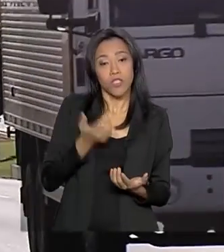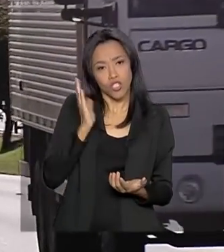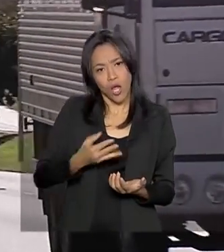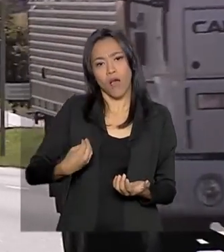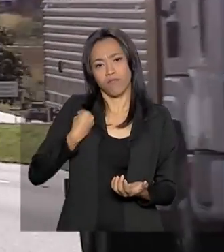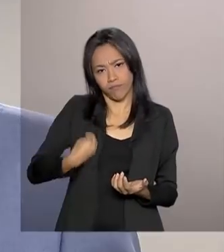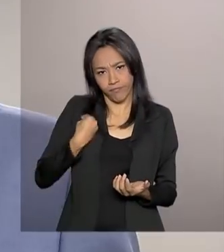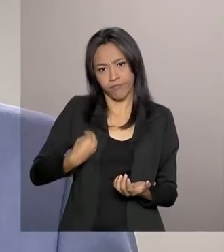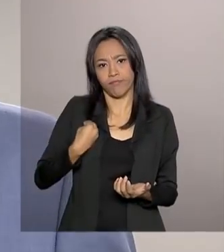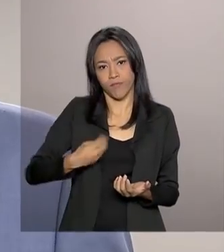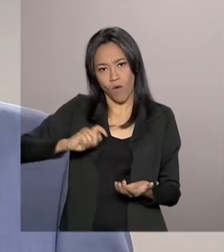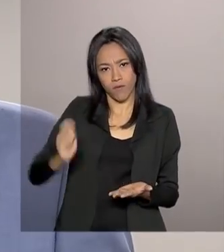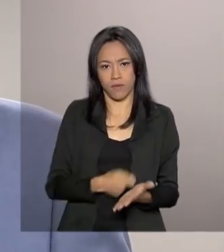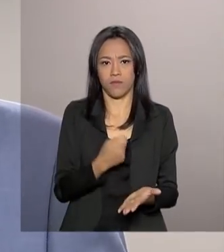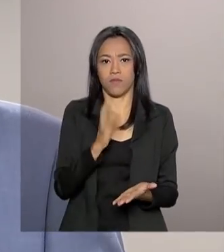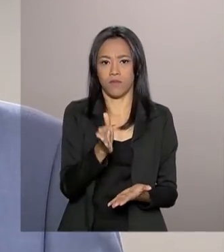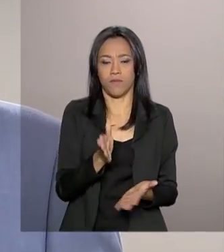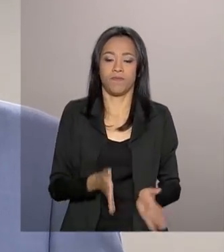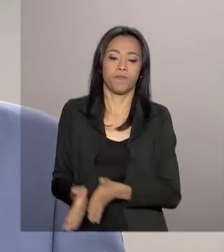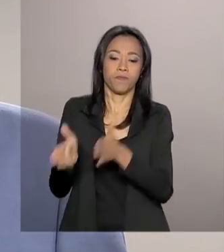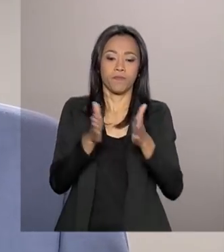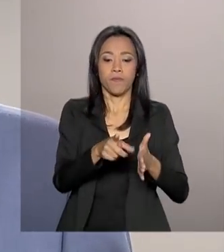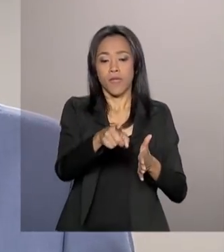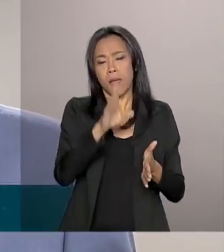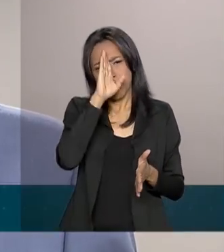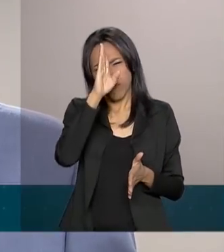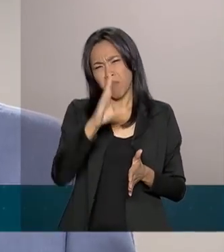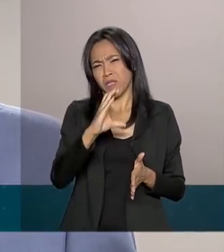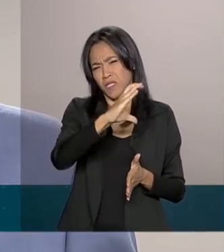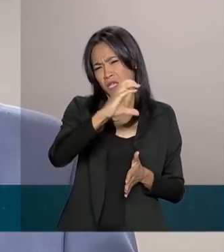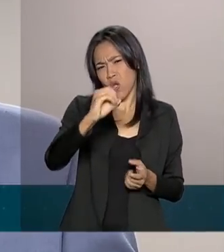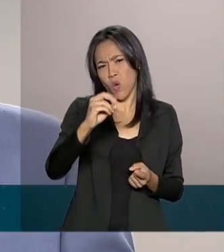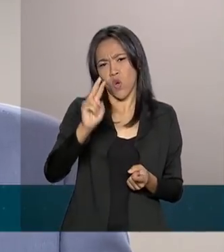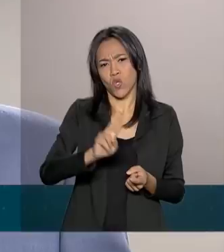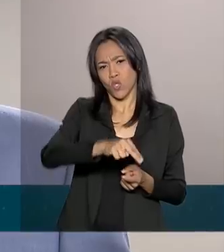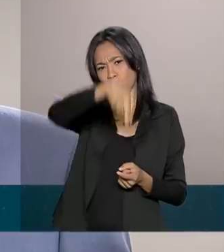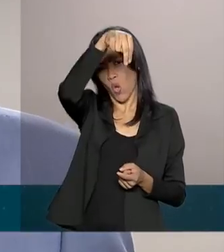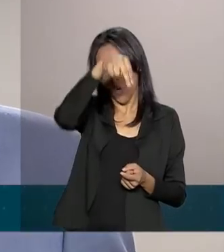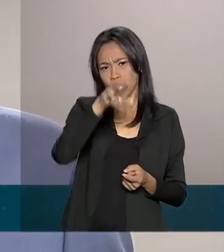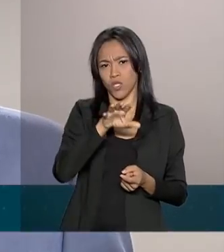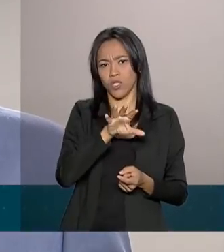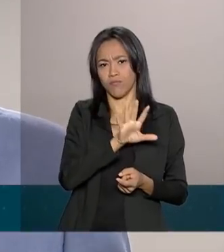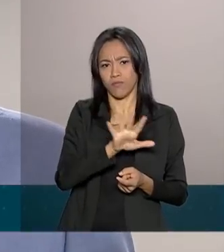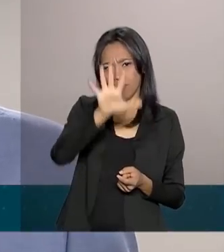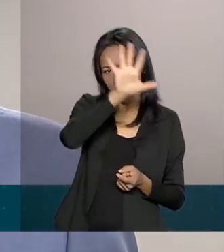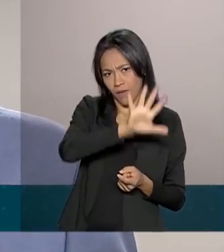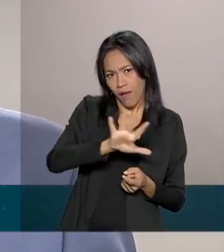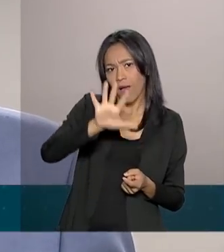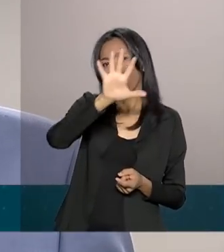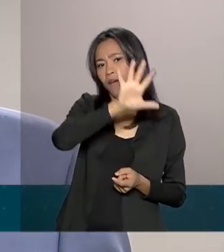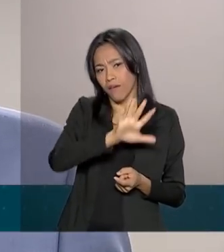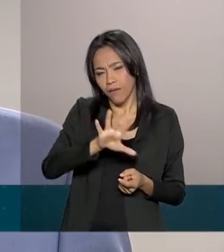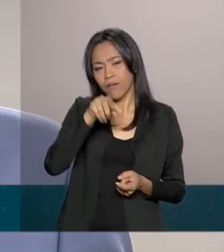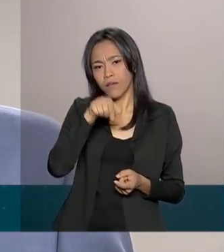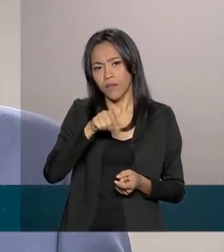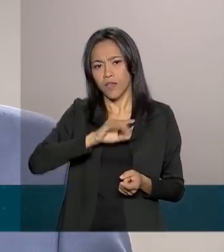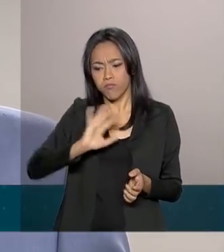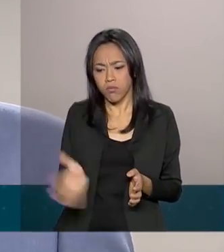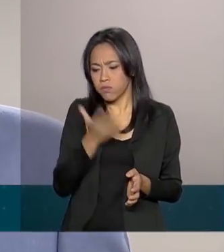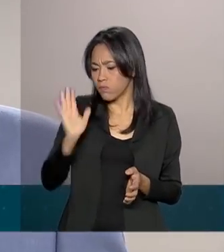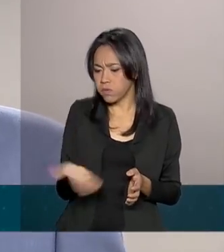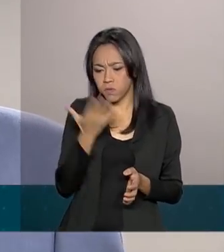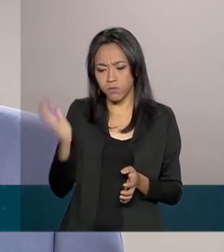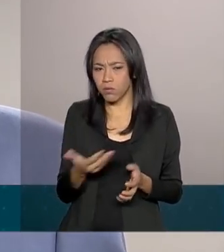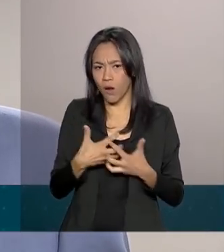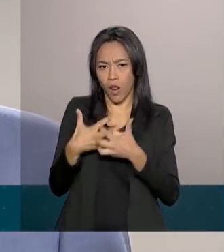existentes. As rodovias, principalmente na região centro-oeste, na região norte, que a nossa nova fronteira agrícola, a nossa área de produção, onde o